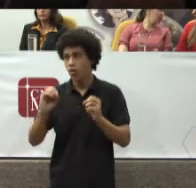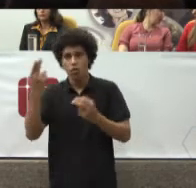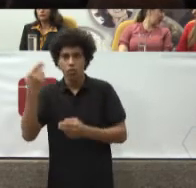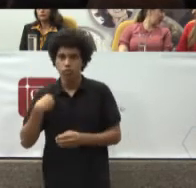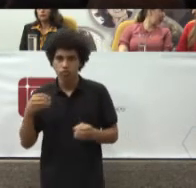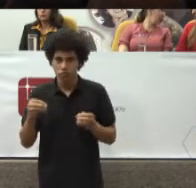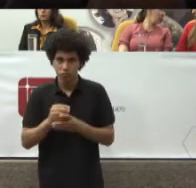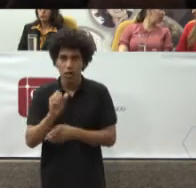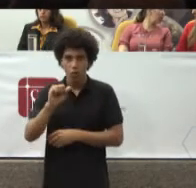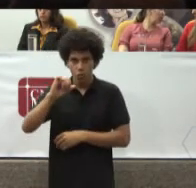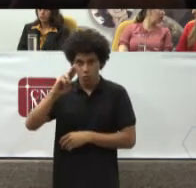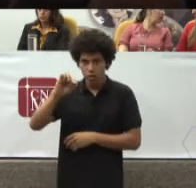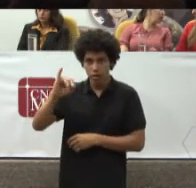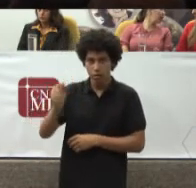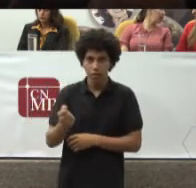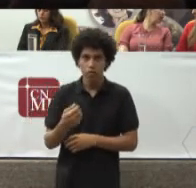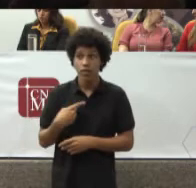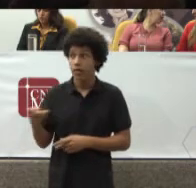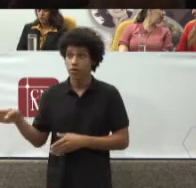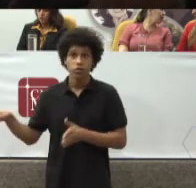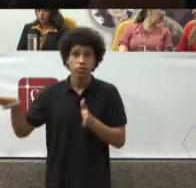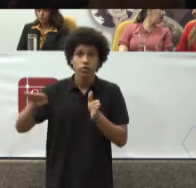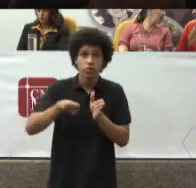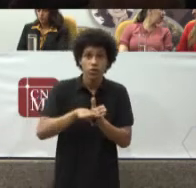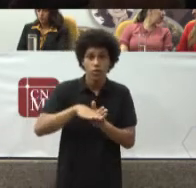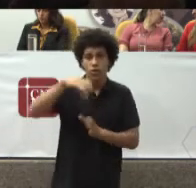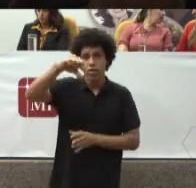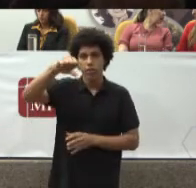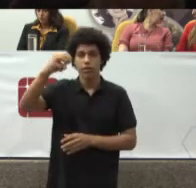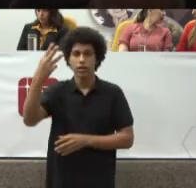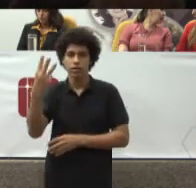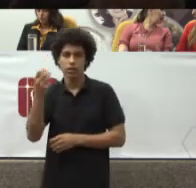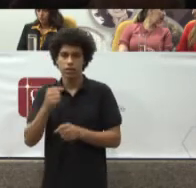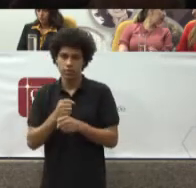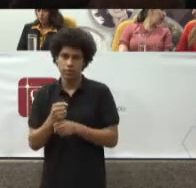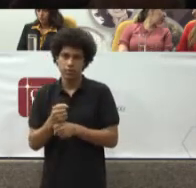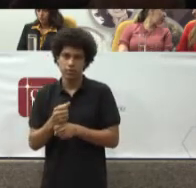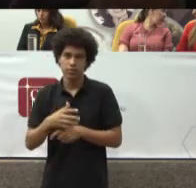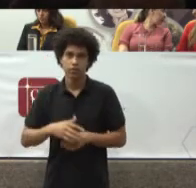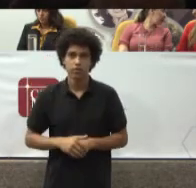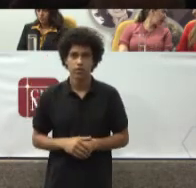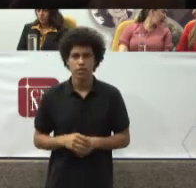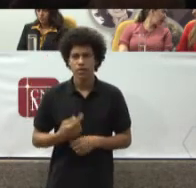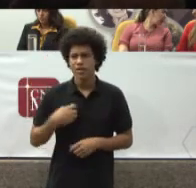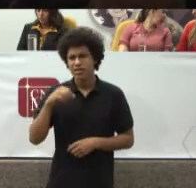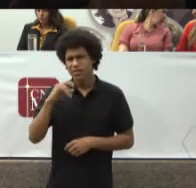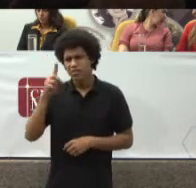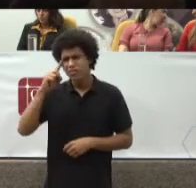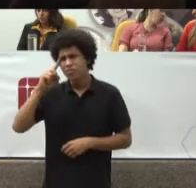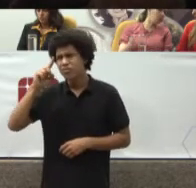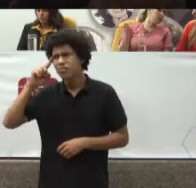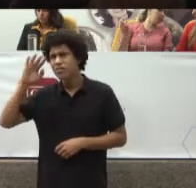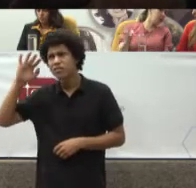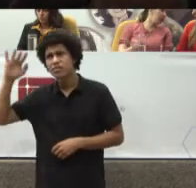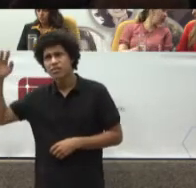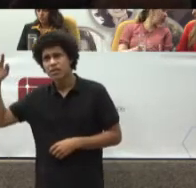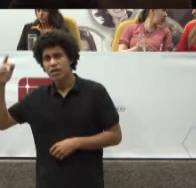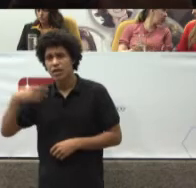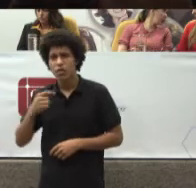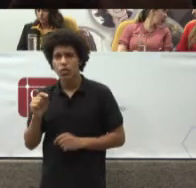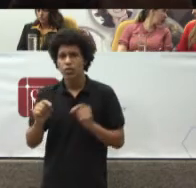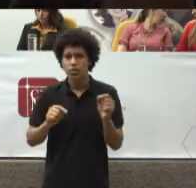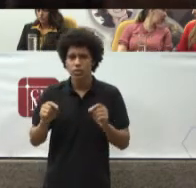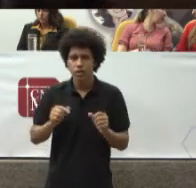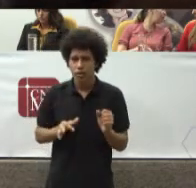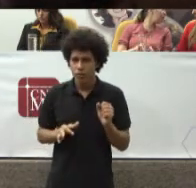Vieram No ano De 93 Então Se nós Fomos imaginar Essa concretude